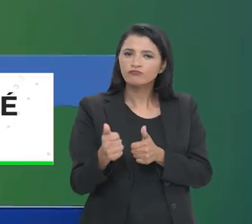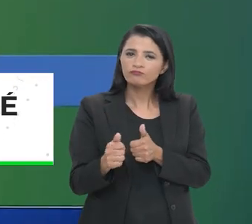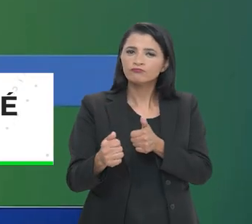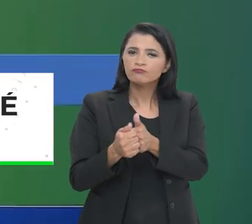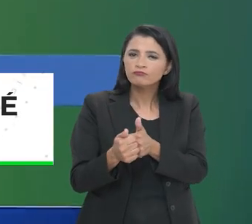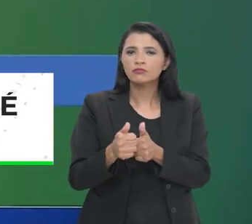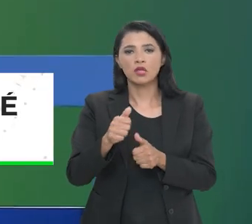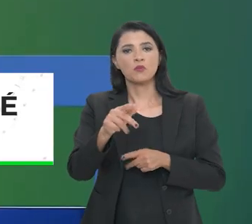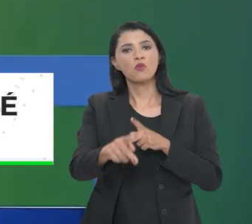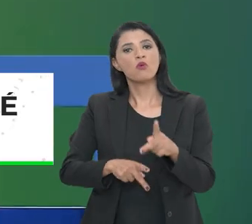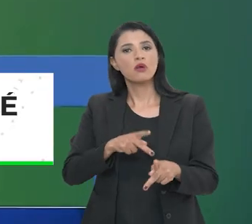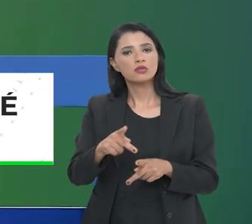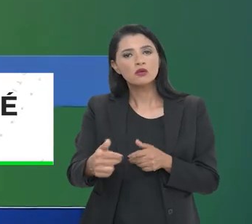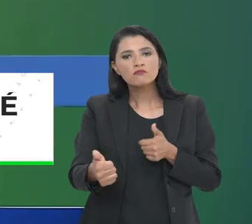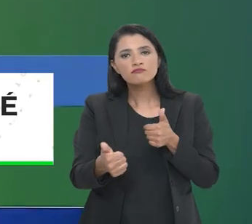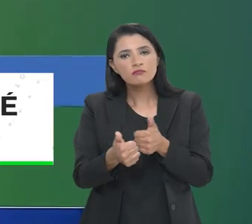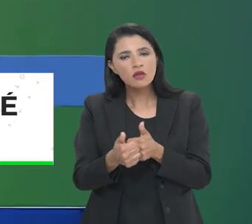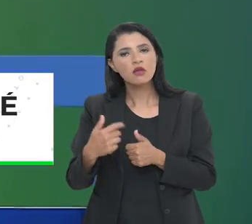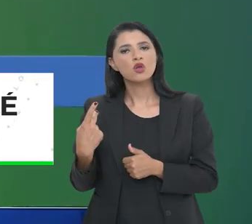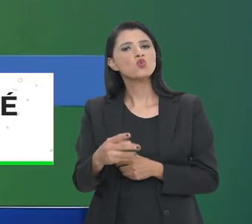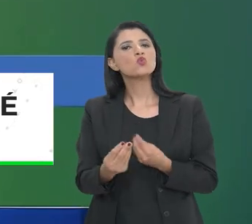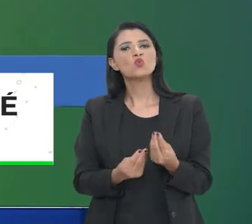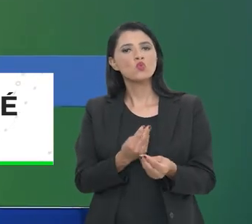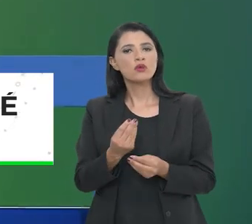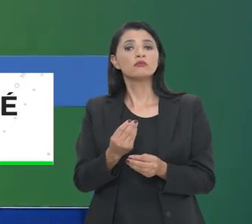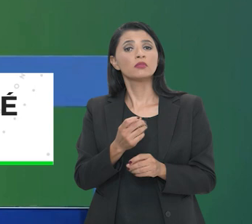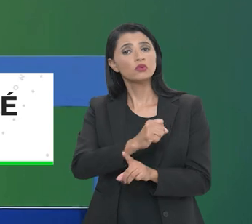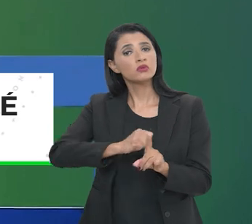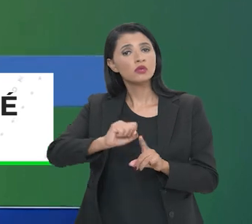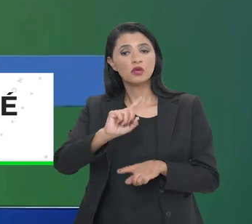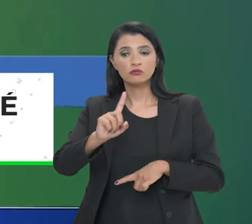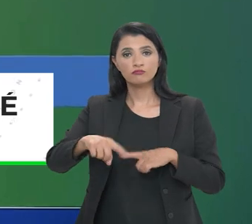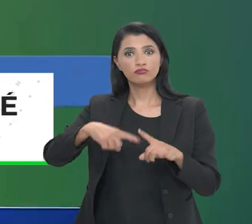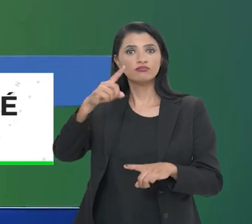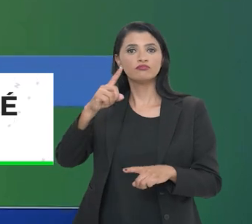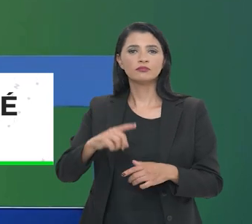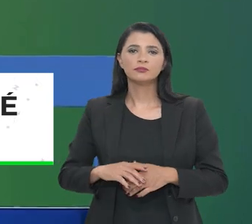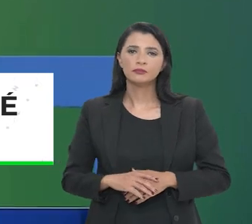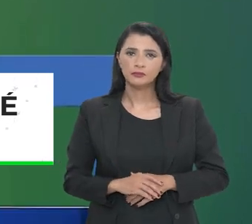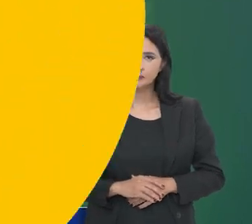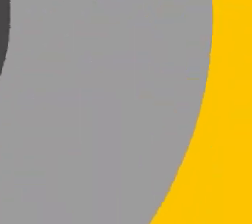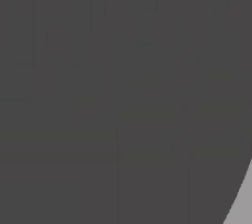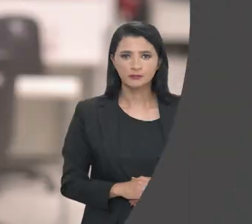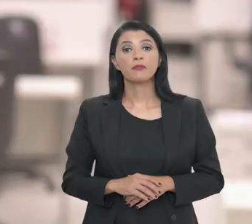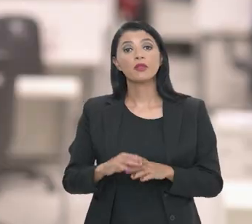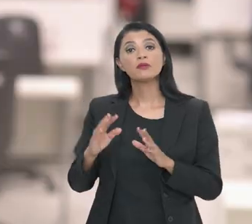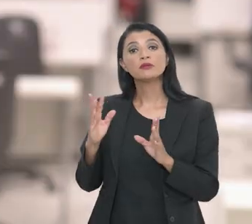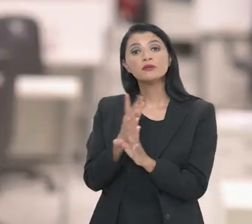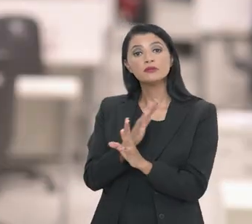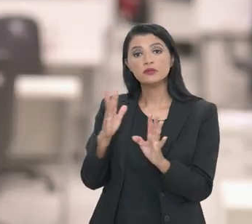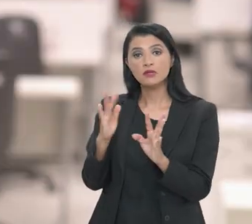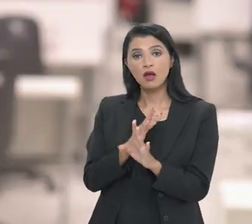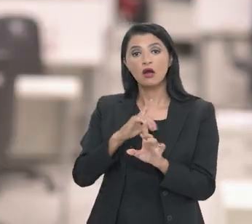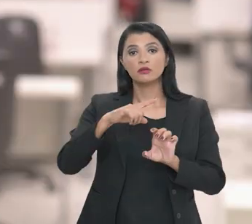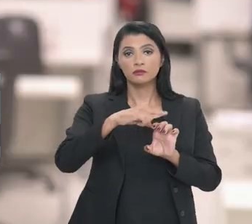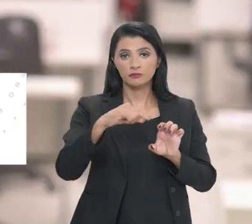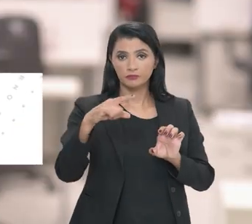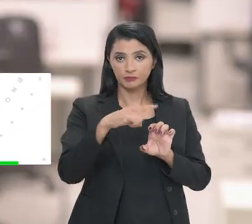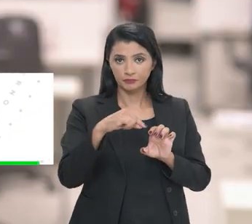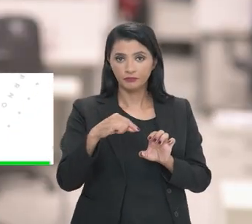população, mais próximo da população, ganha sociedade. Cidades